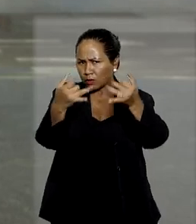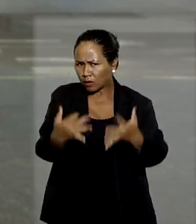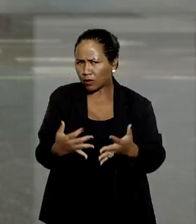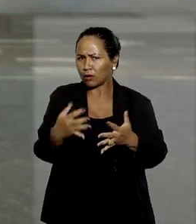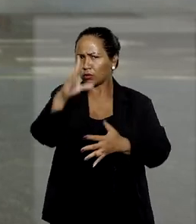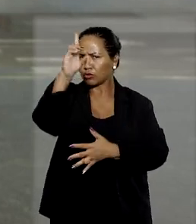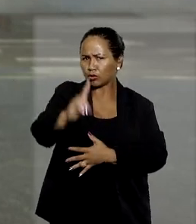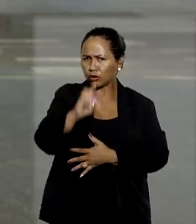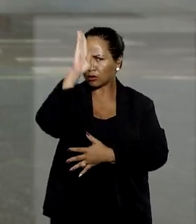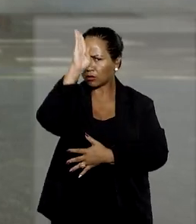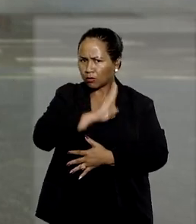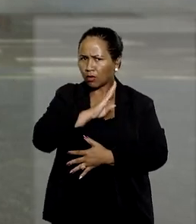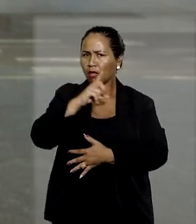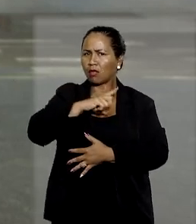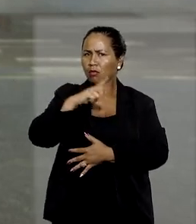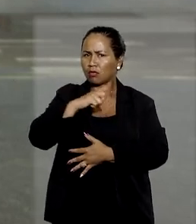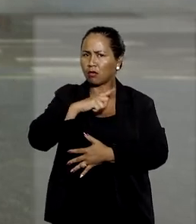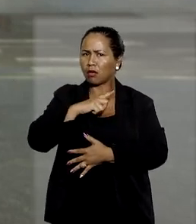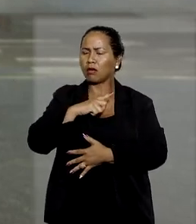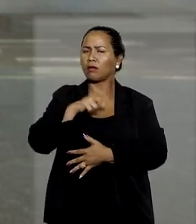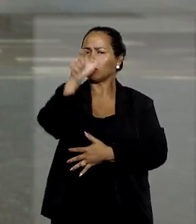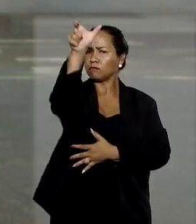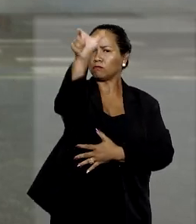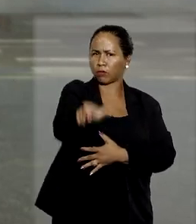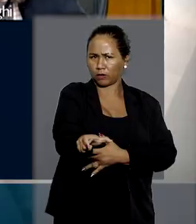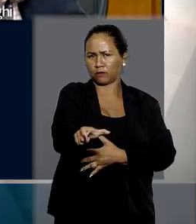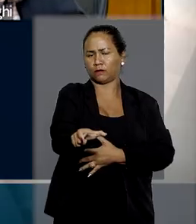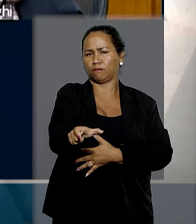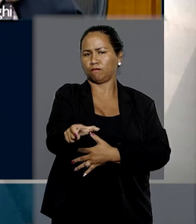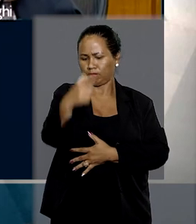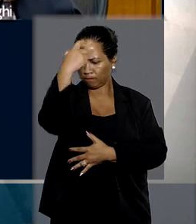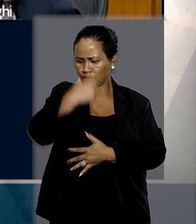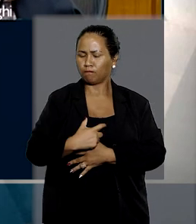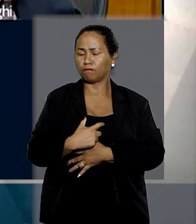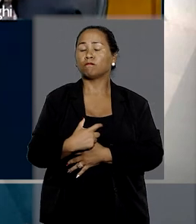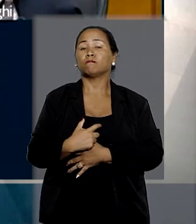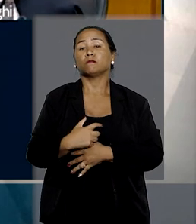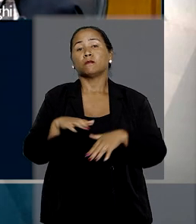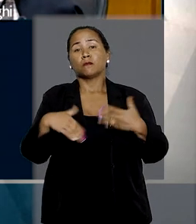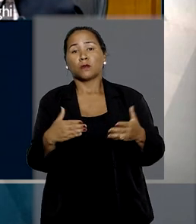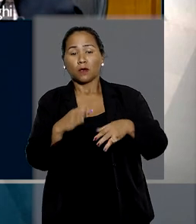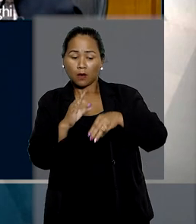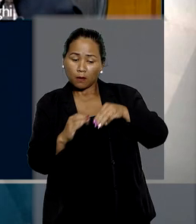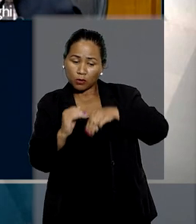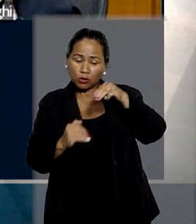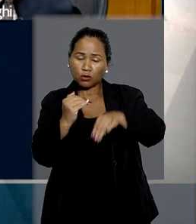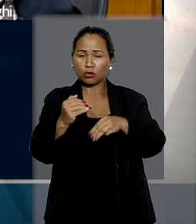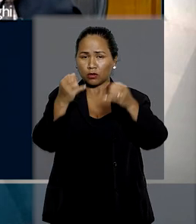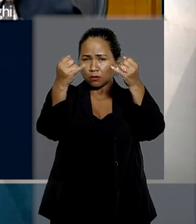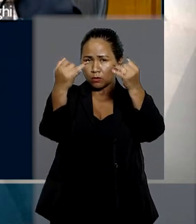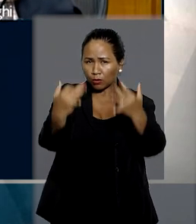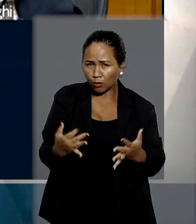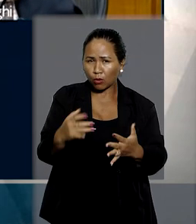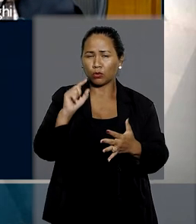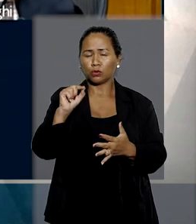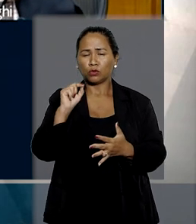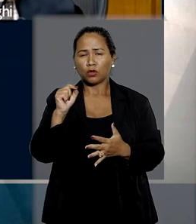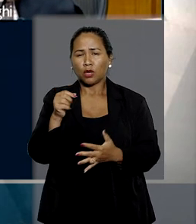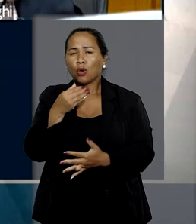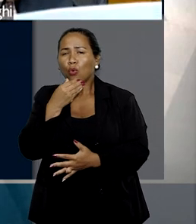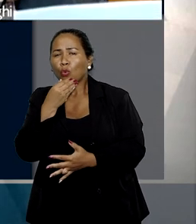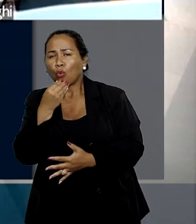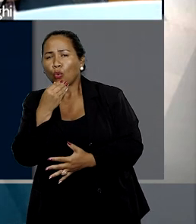de gratuidade da justiça tem natureza personalíssima. A ministra ressaltou que, em algumas situações, a condição